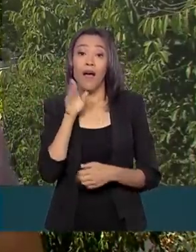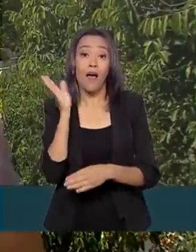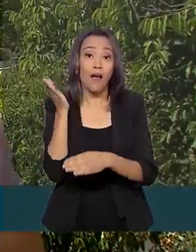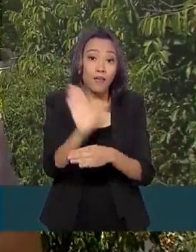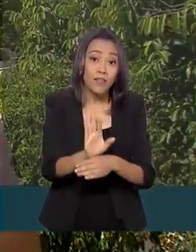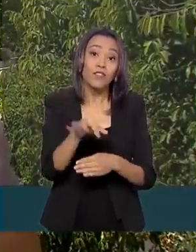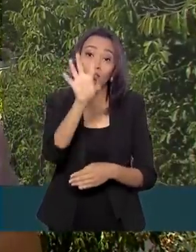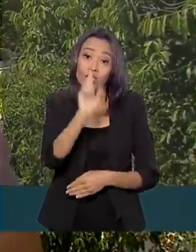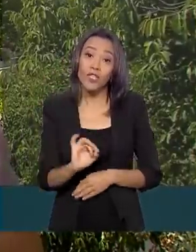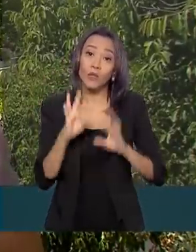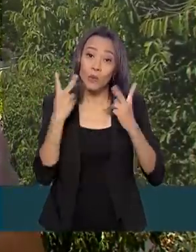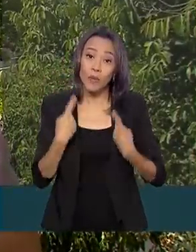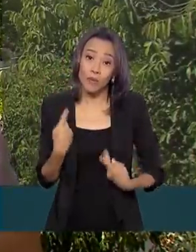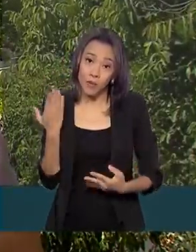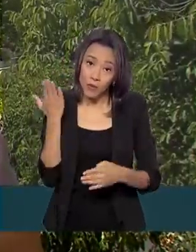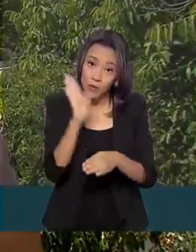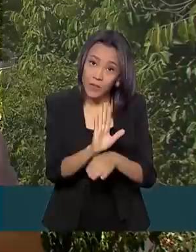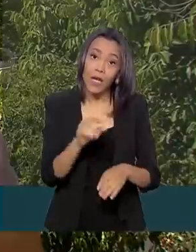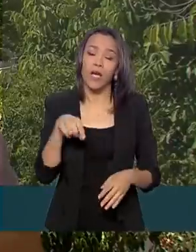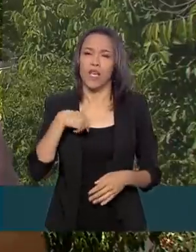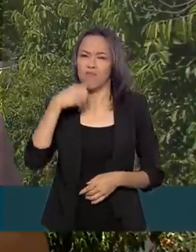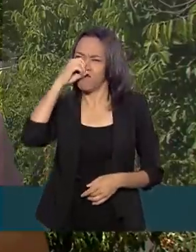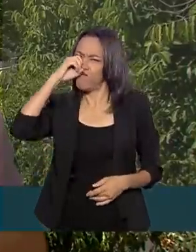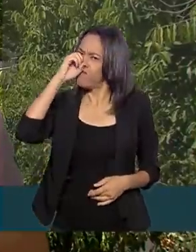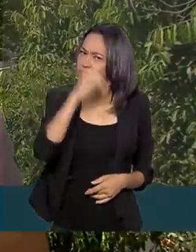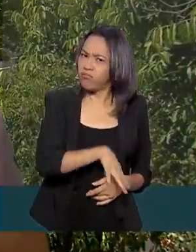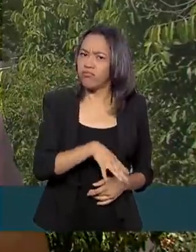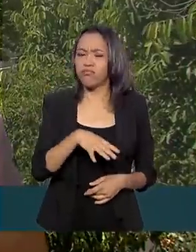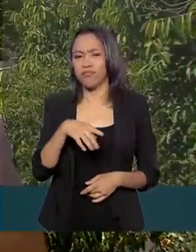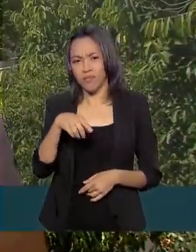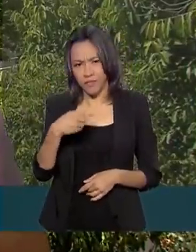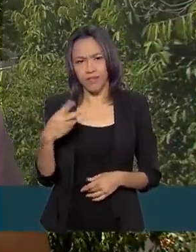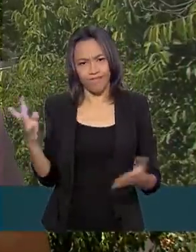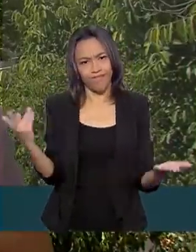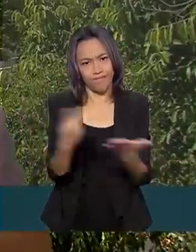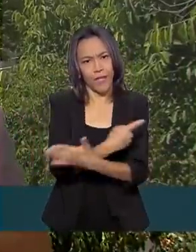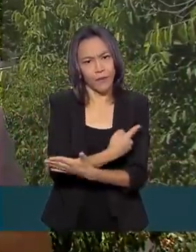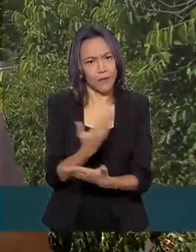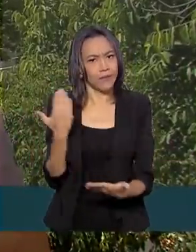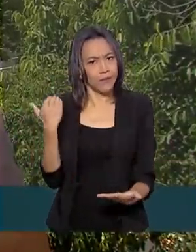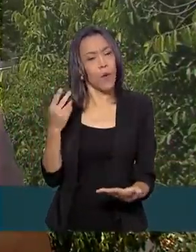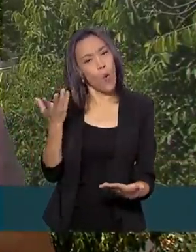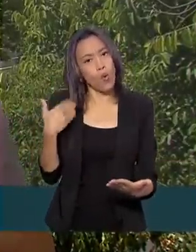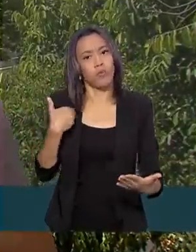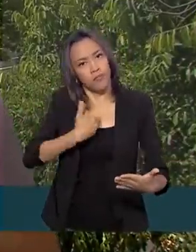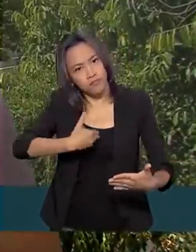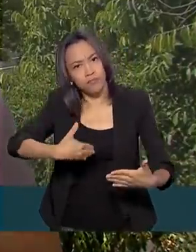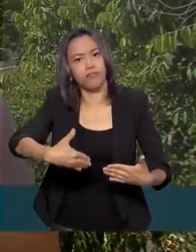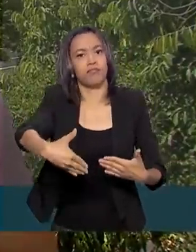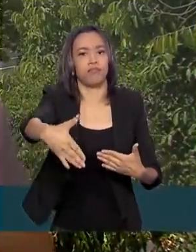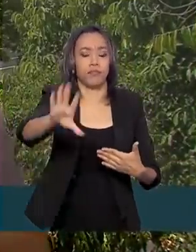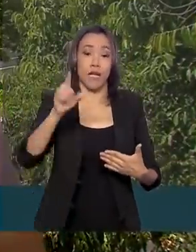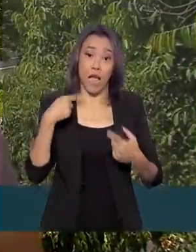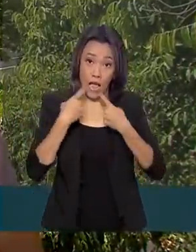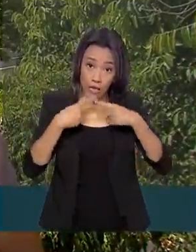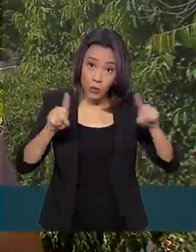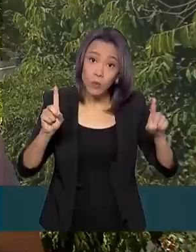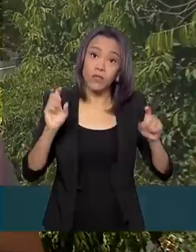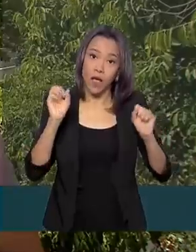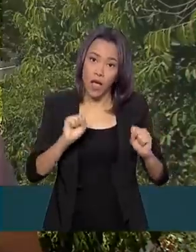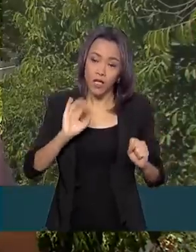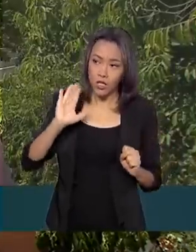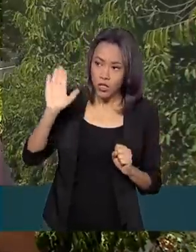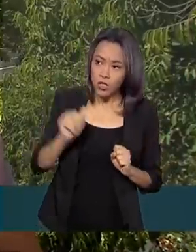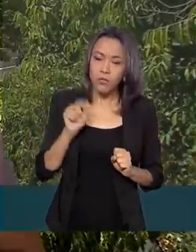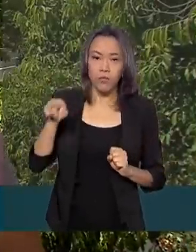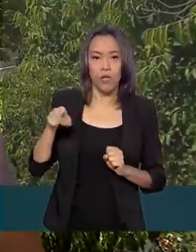humanos para enfrentar graves violações que acabaram de ocorrer ou que ainda estão em curso. Após a denúncia, são acionados os